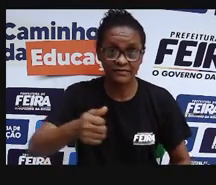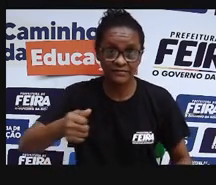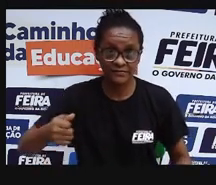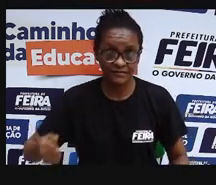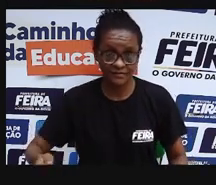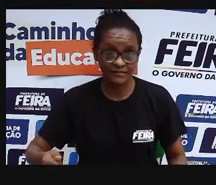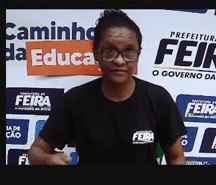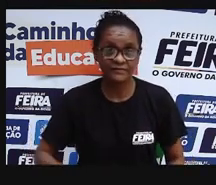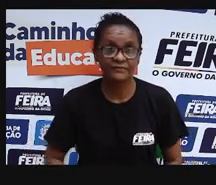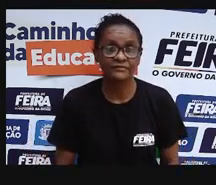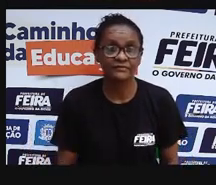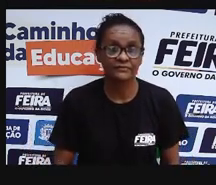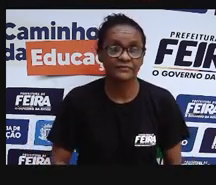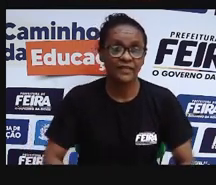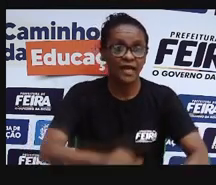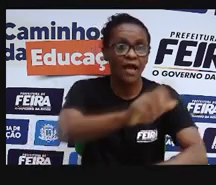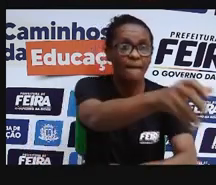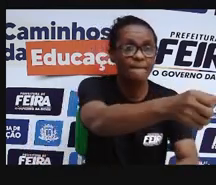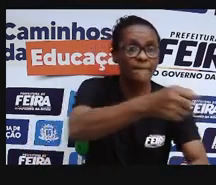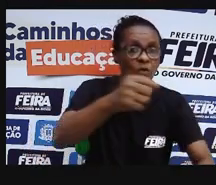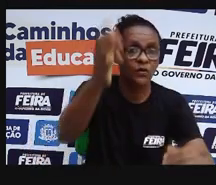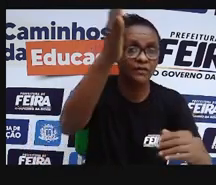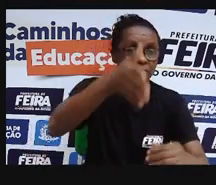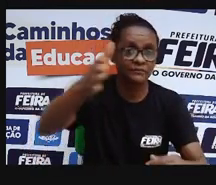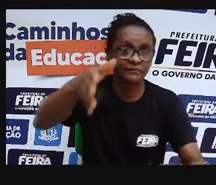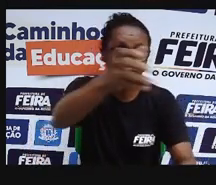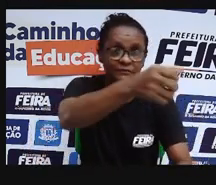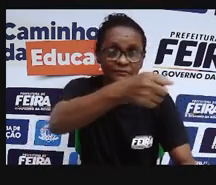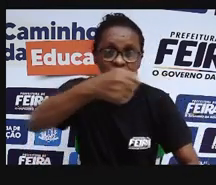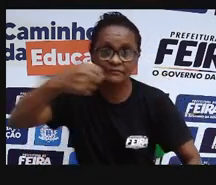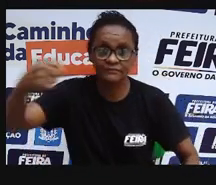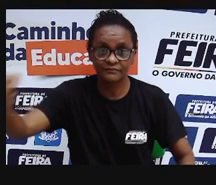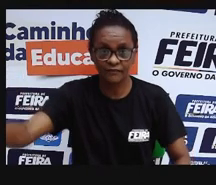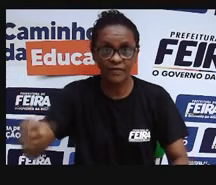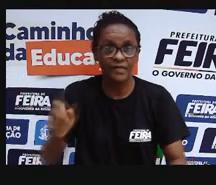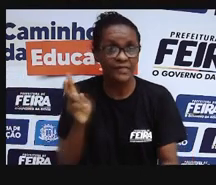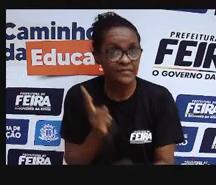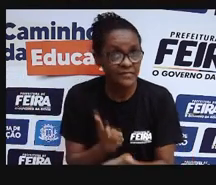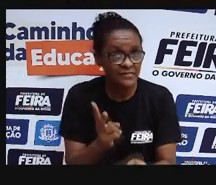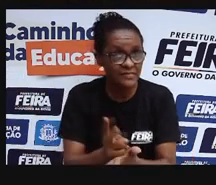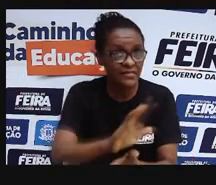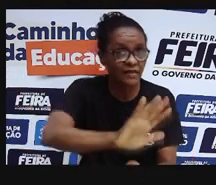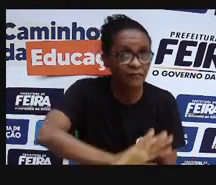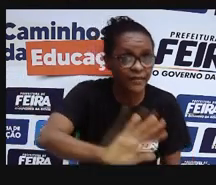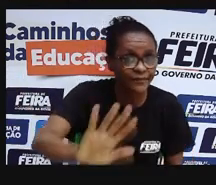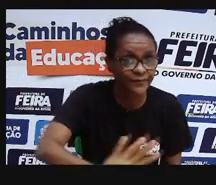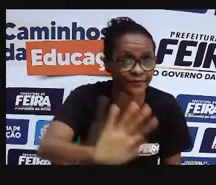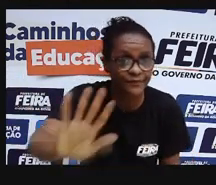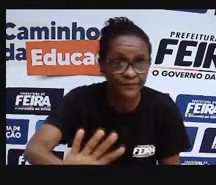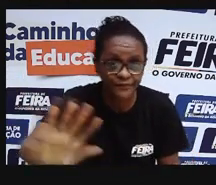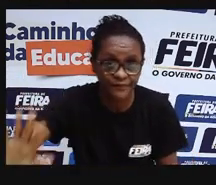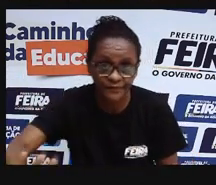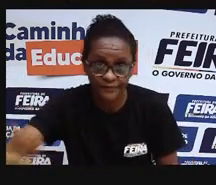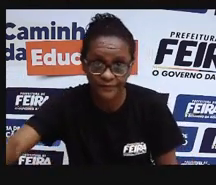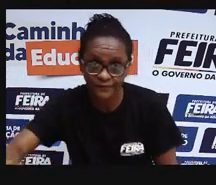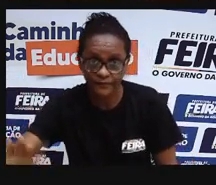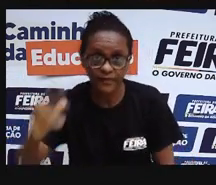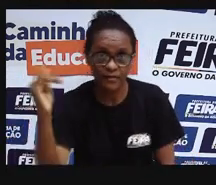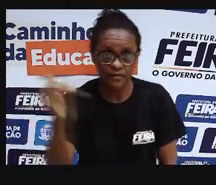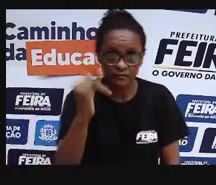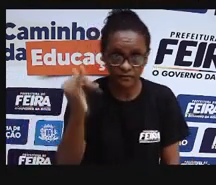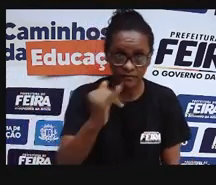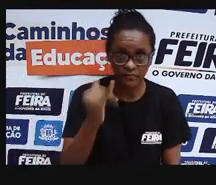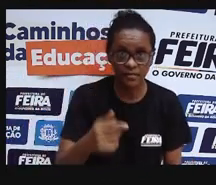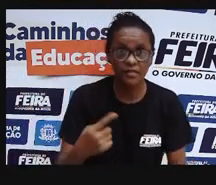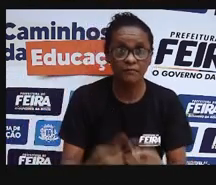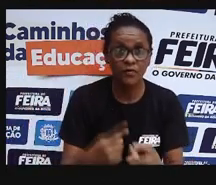portão de casa, a gente sempre tá limpando essas regiões, esses objetos, né? Que